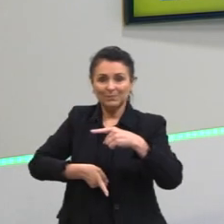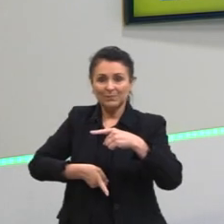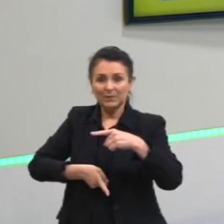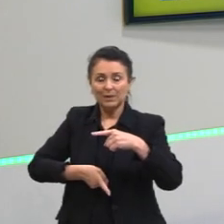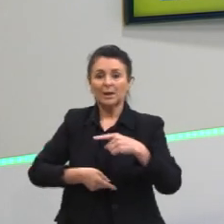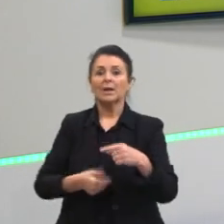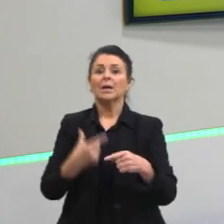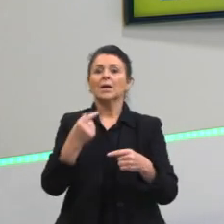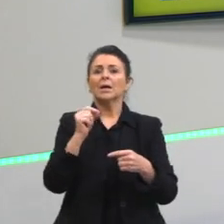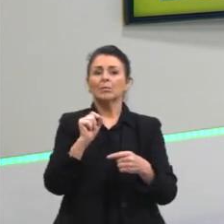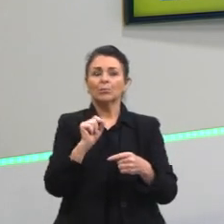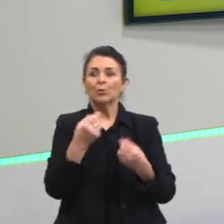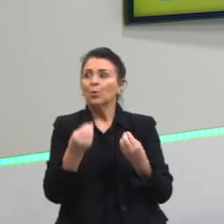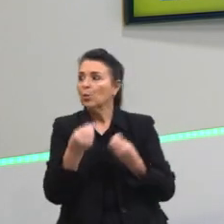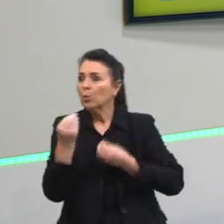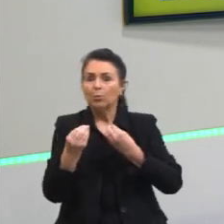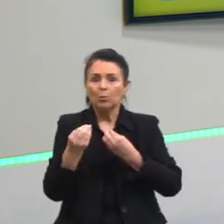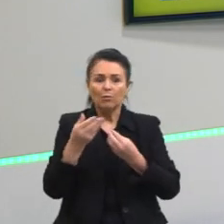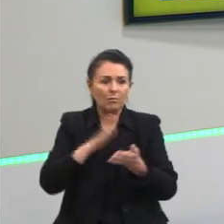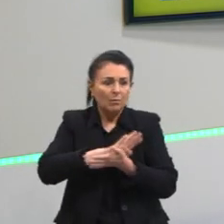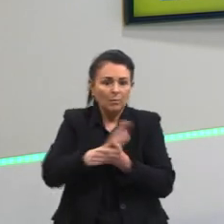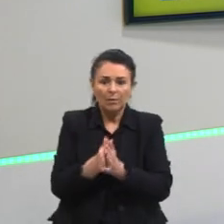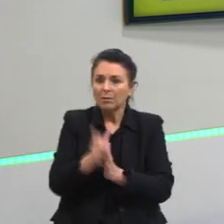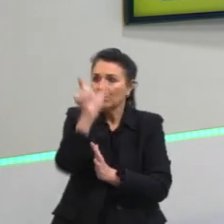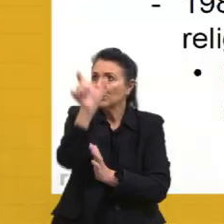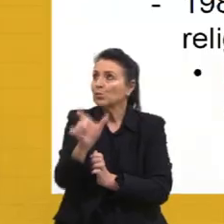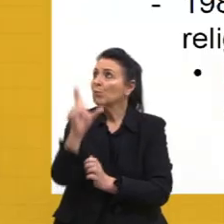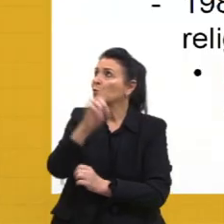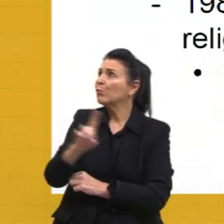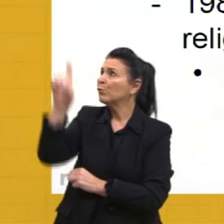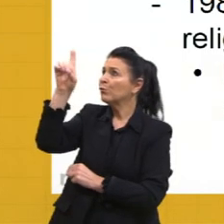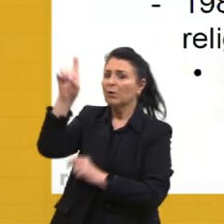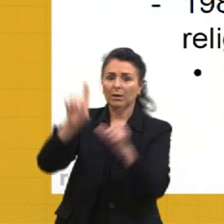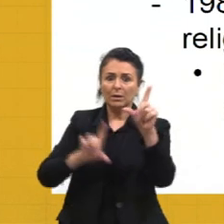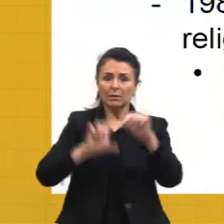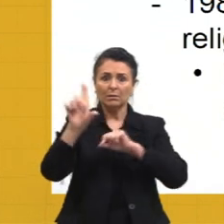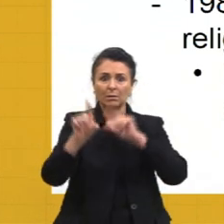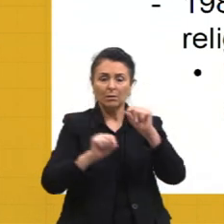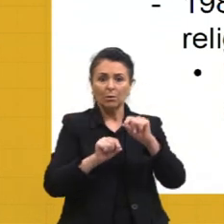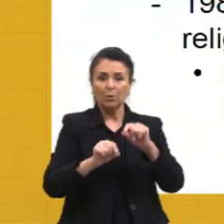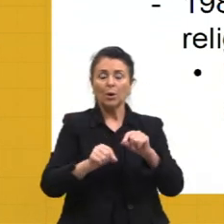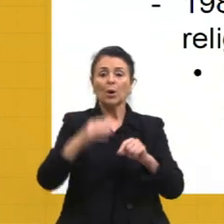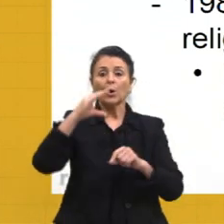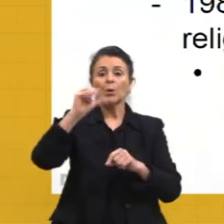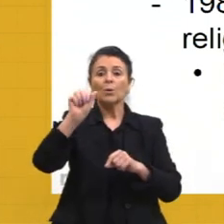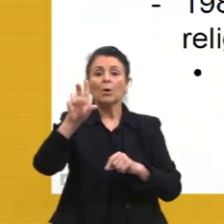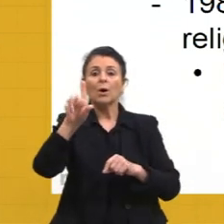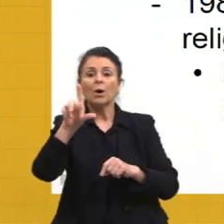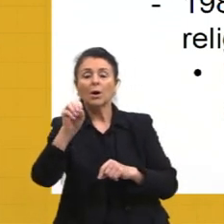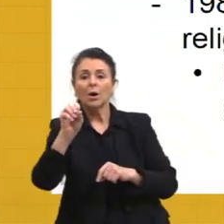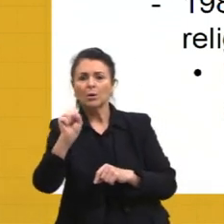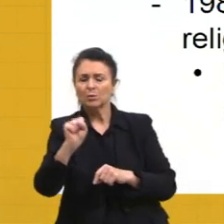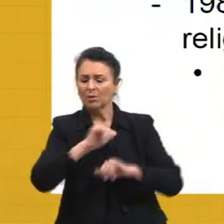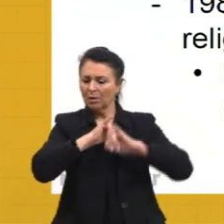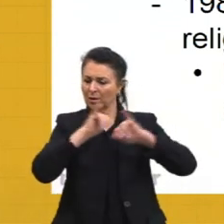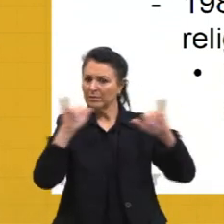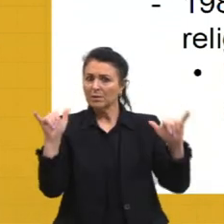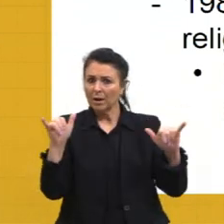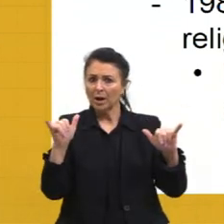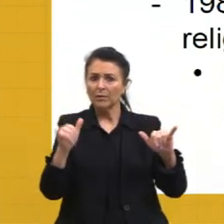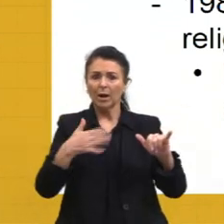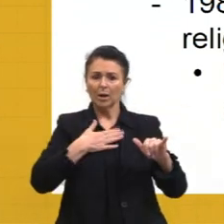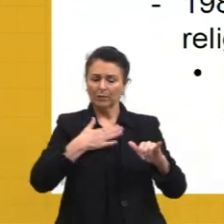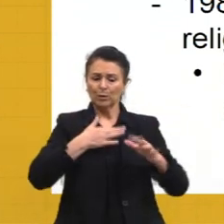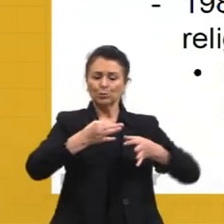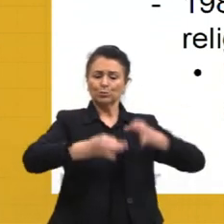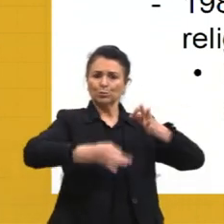sido escolhido por Deus pra governar. E o Carlos I falava muito isso e falou isso durante o seu julgamento também, dizendo,